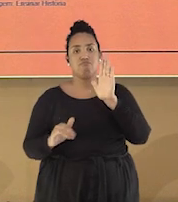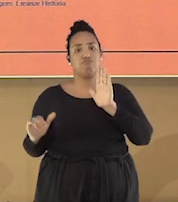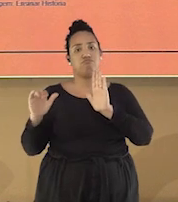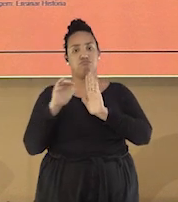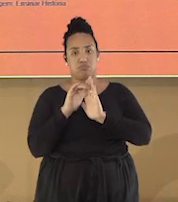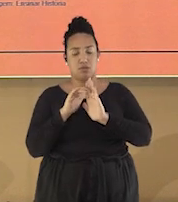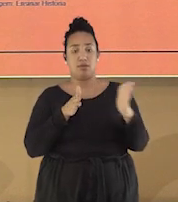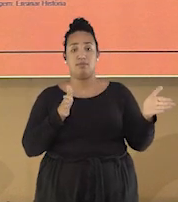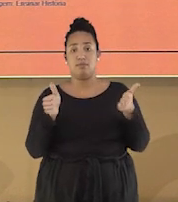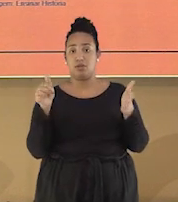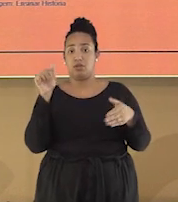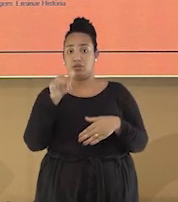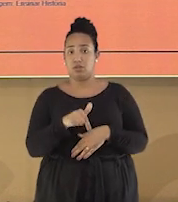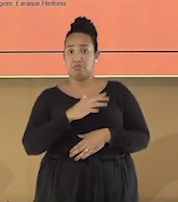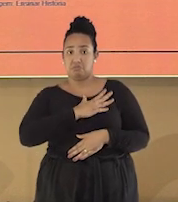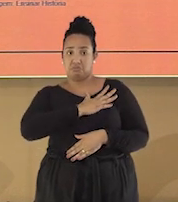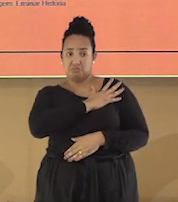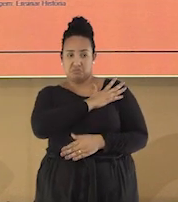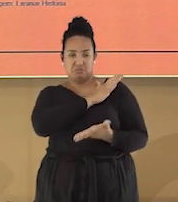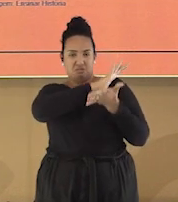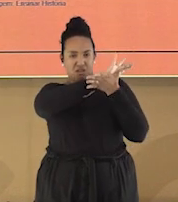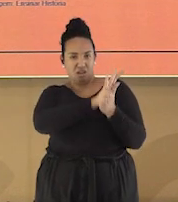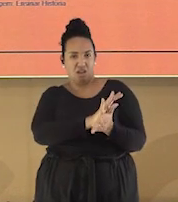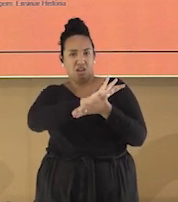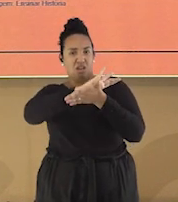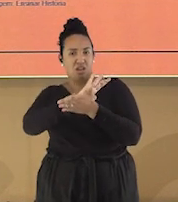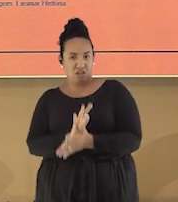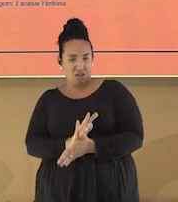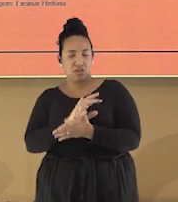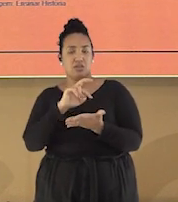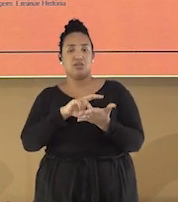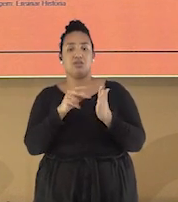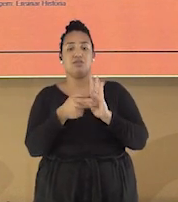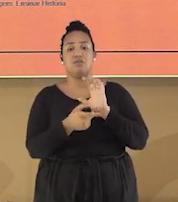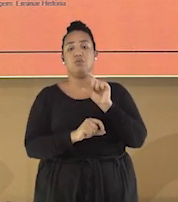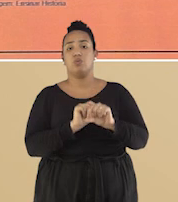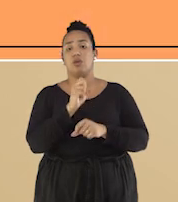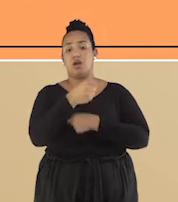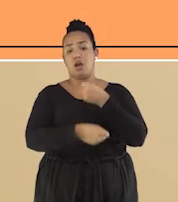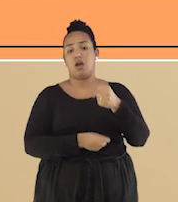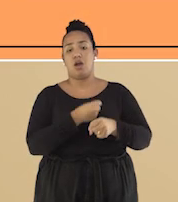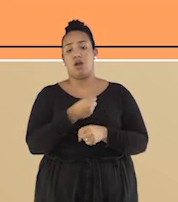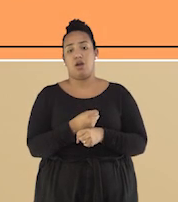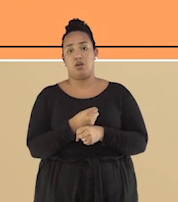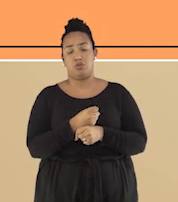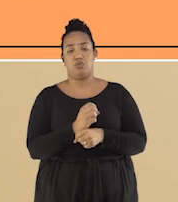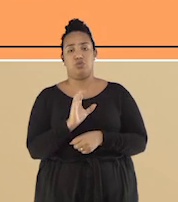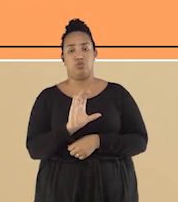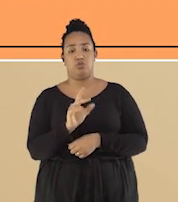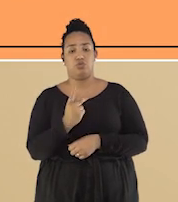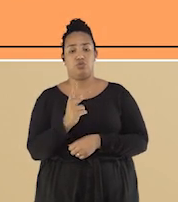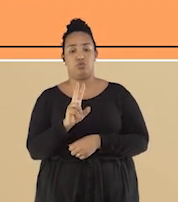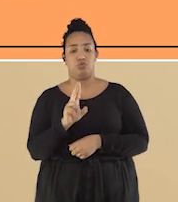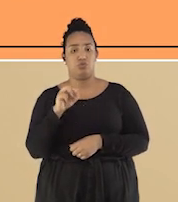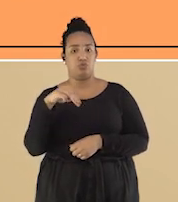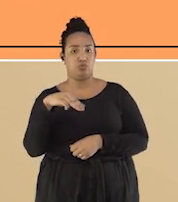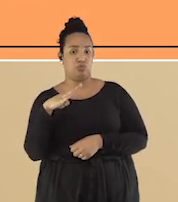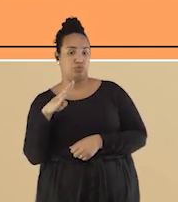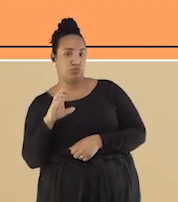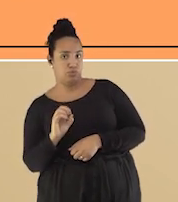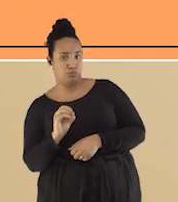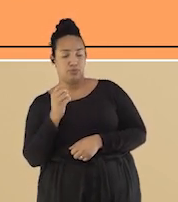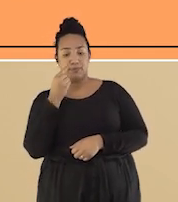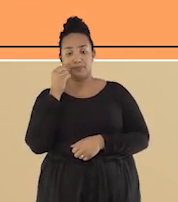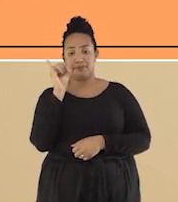militar nesse período foi tanta que ele ficou conhecido como Anos de Chumbo. Na imagem, nós podemos ver aqui